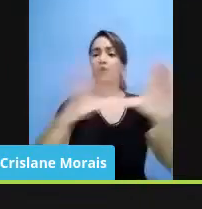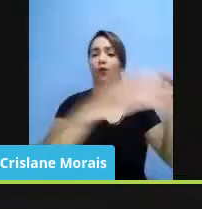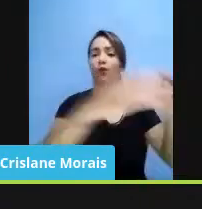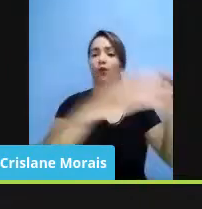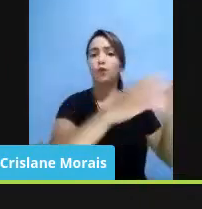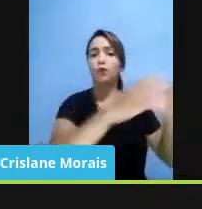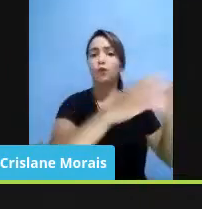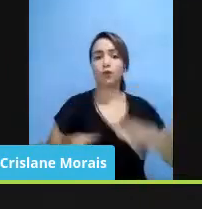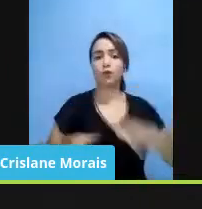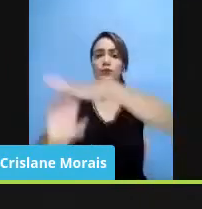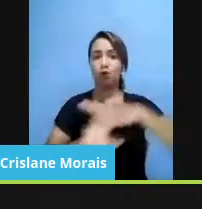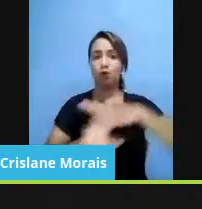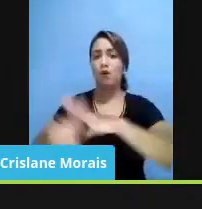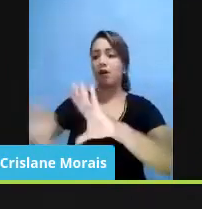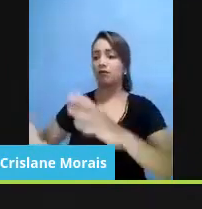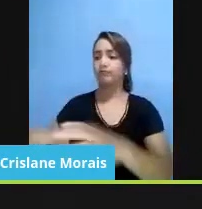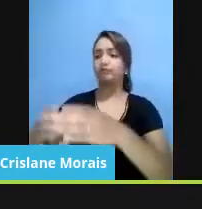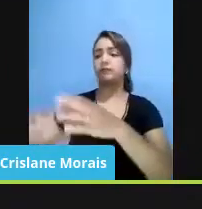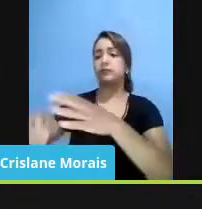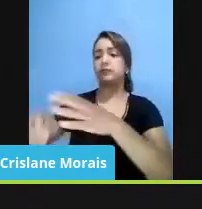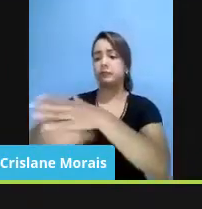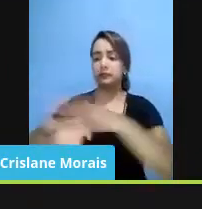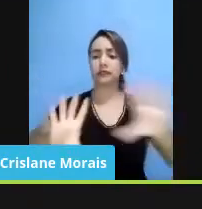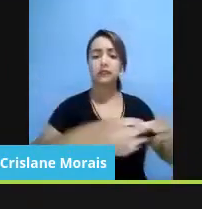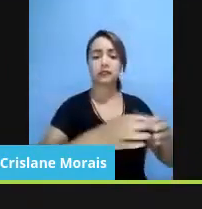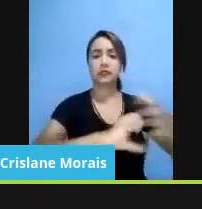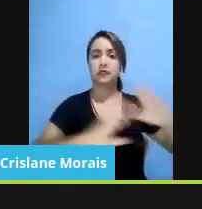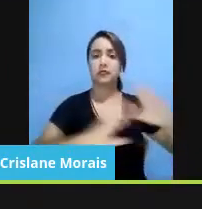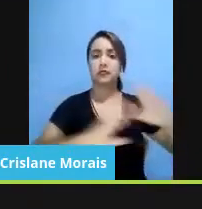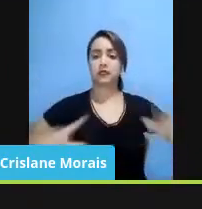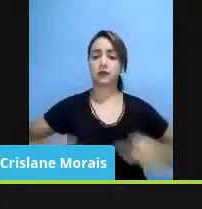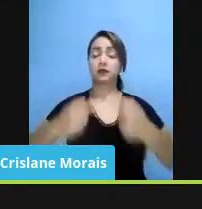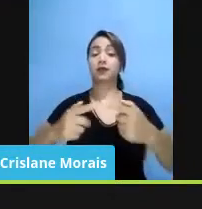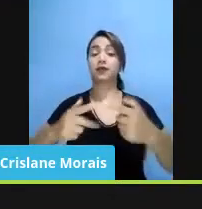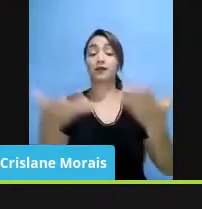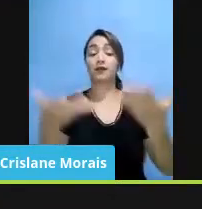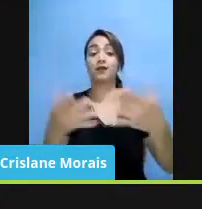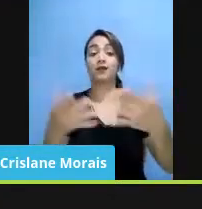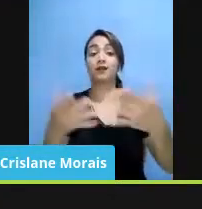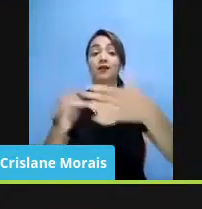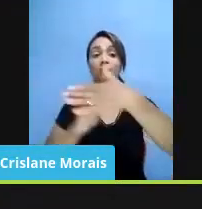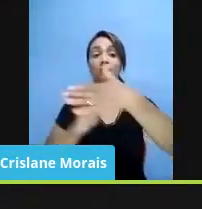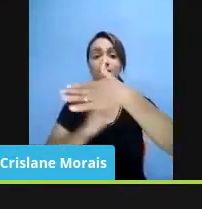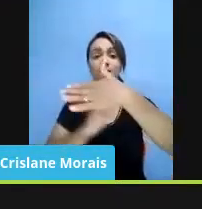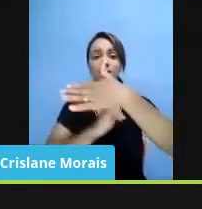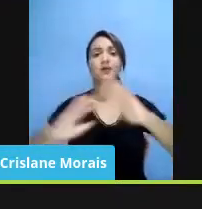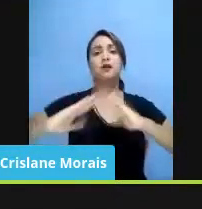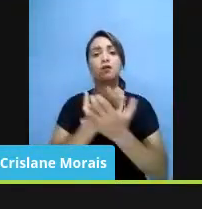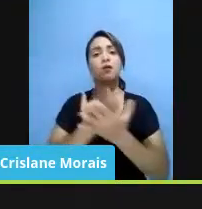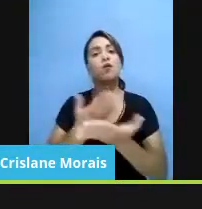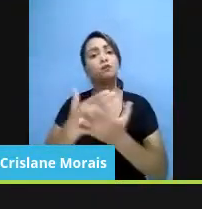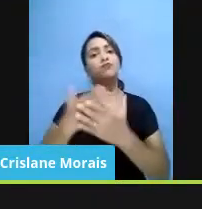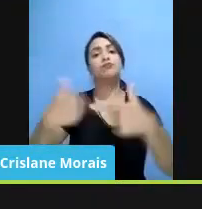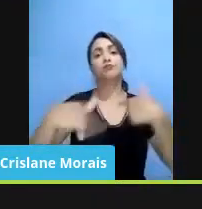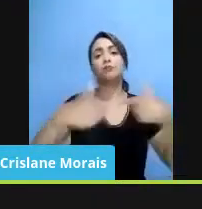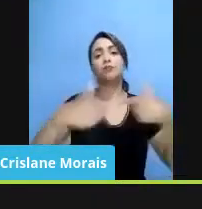o competidor. E as instituições escolares, elas começaram a trabalhar os alunos para serem